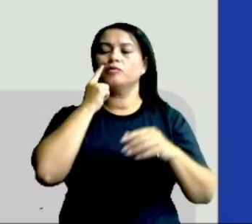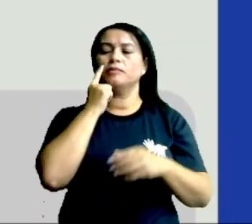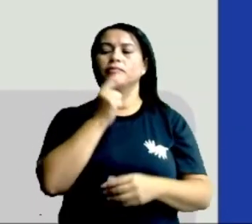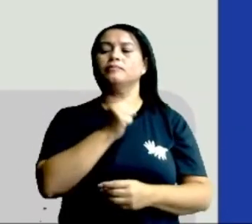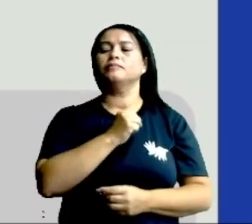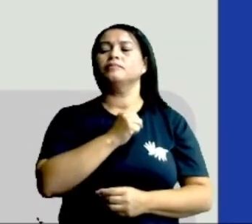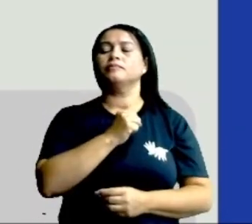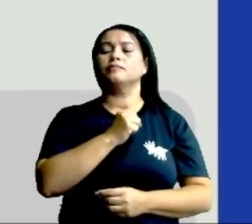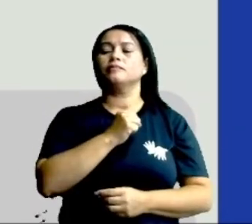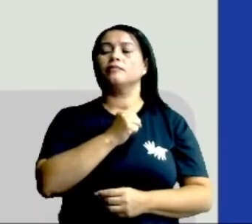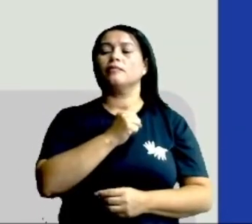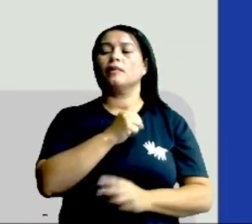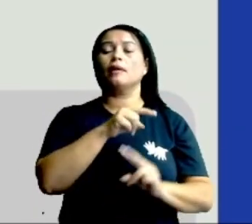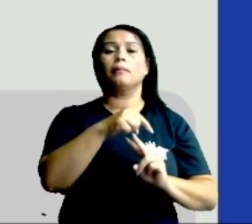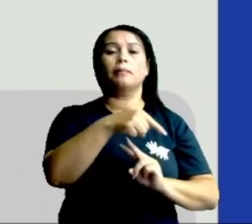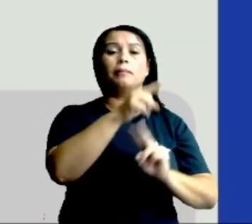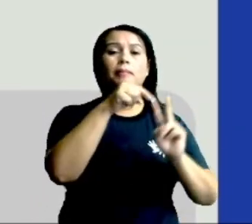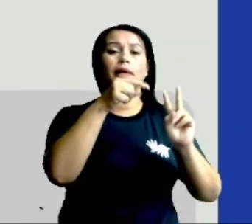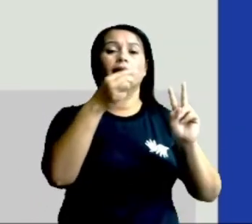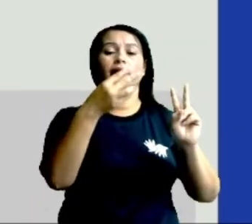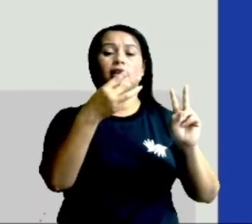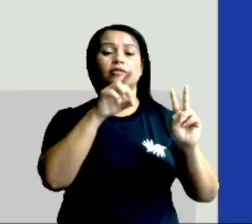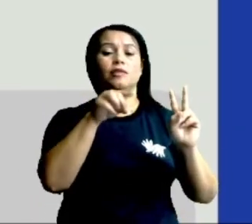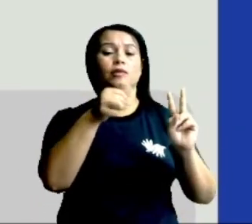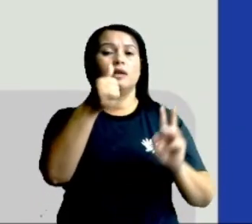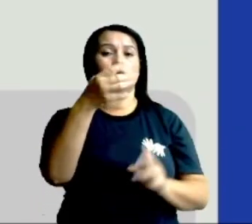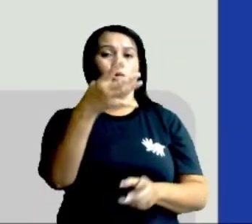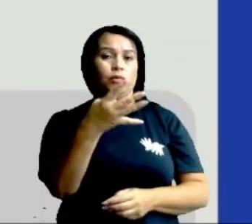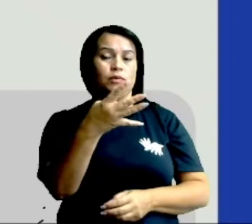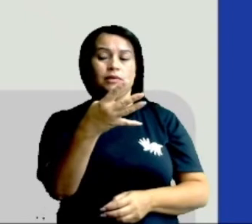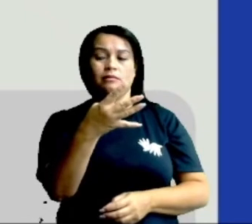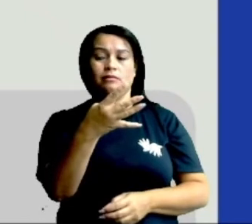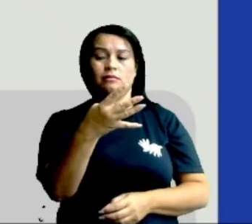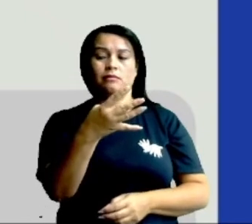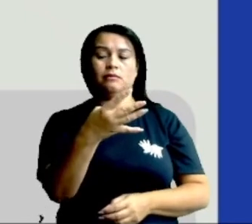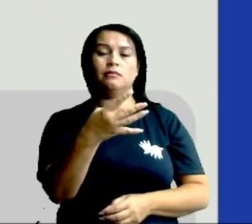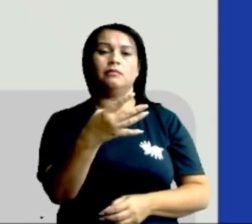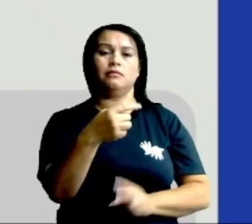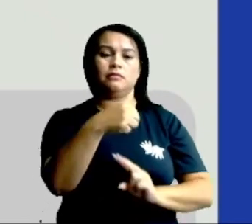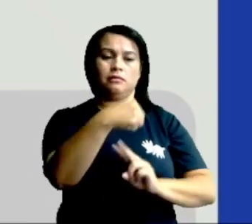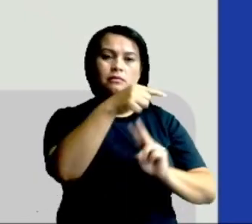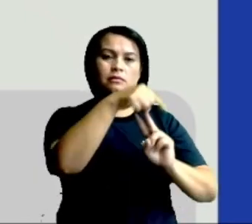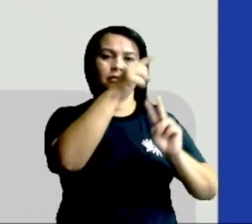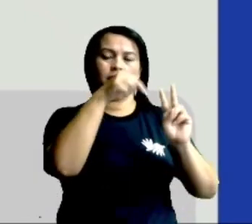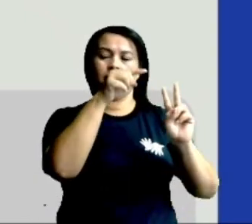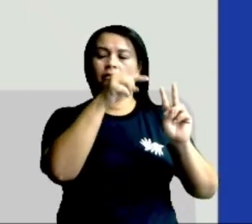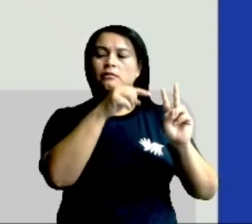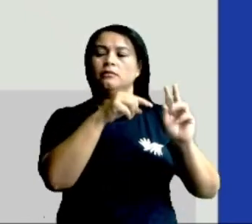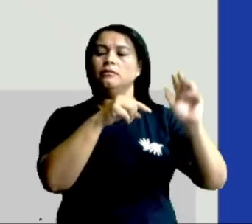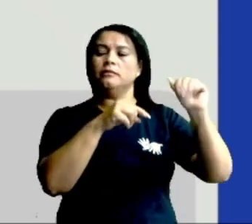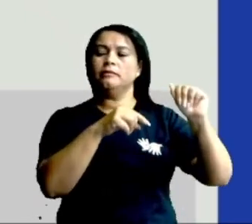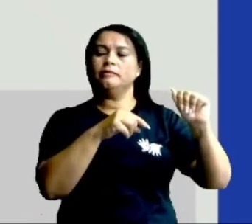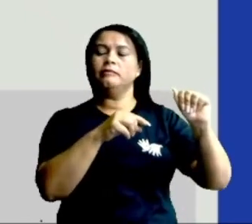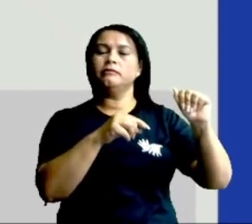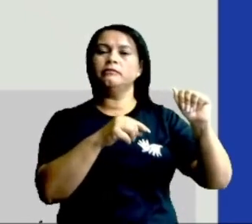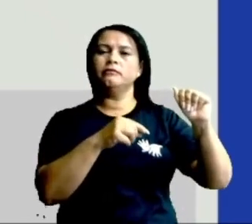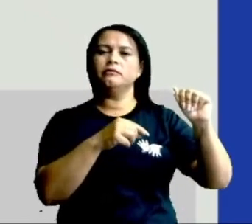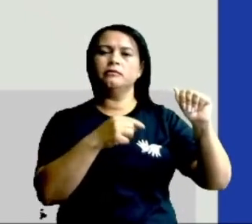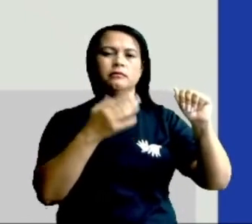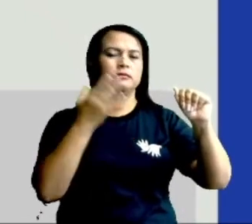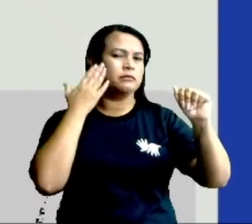lá. Pi. Eu já sei que pi é igual a quanto? A 3,14. E a área do círculo?